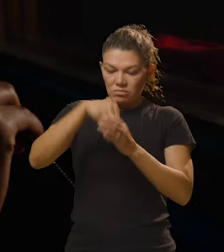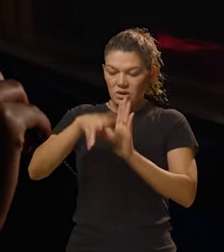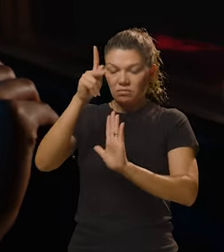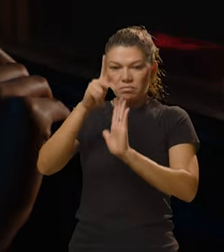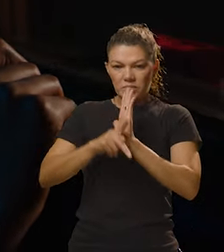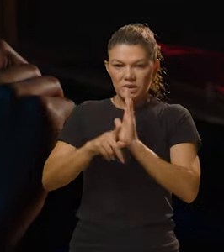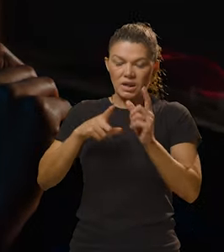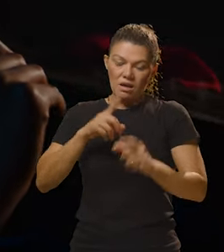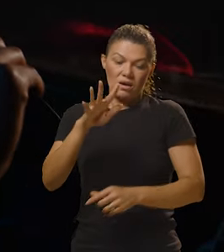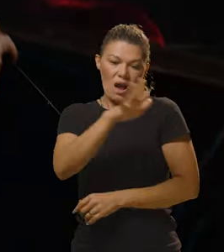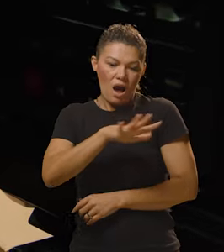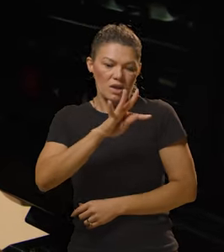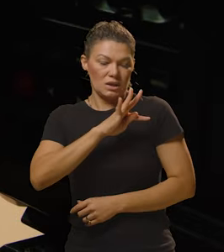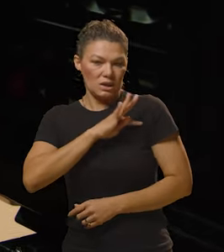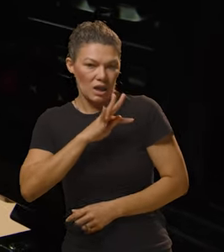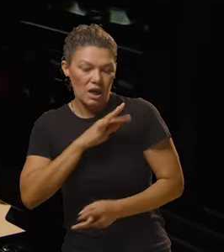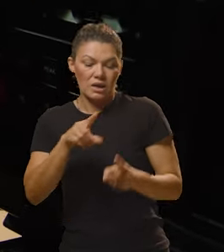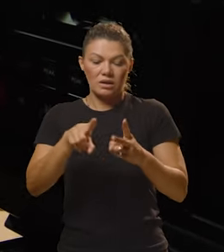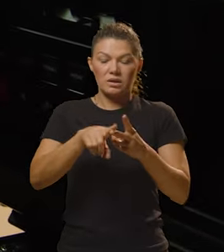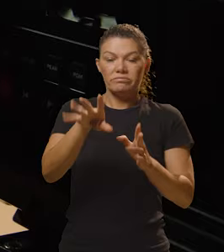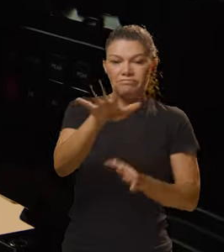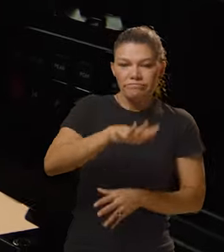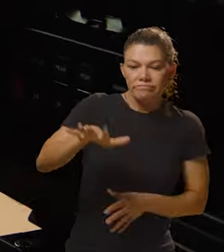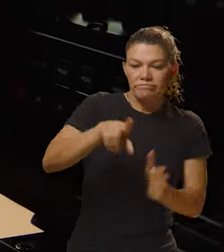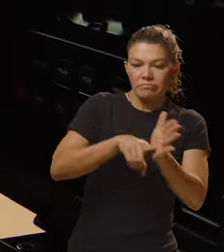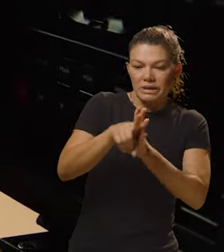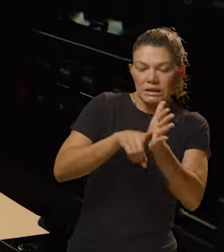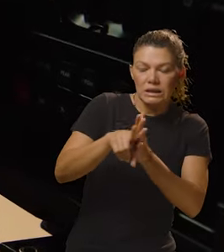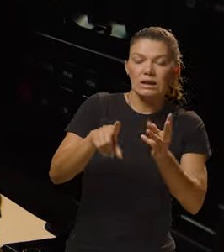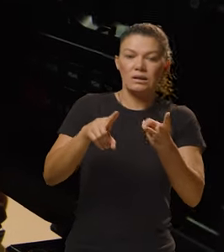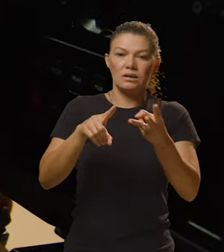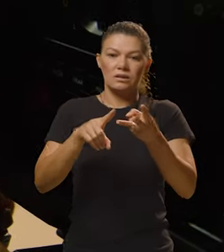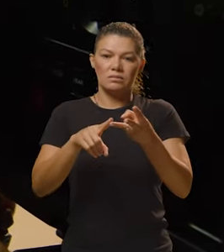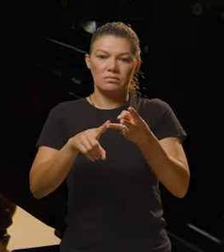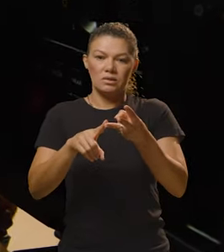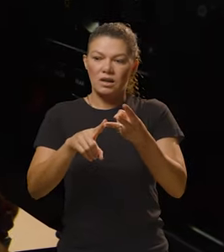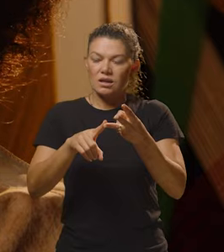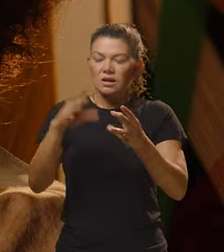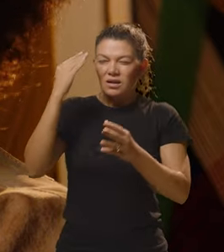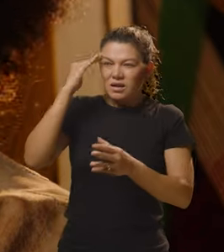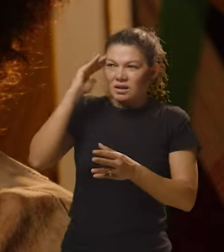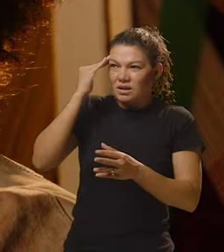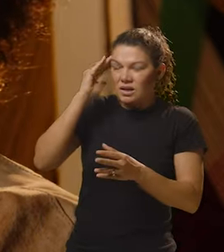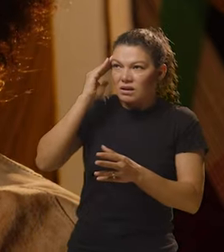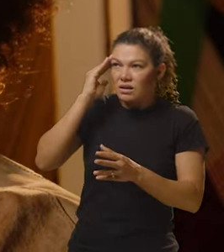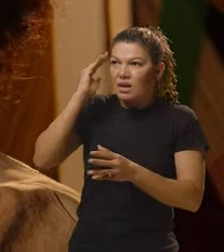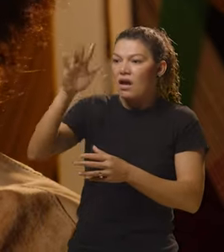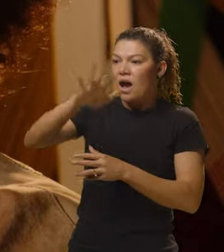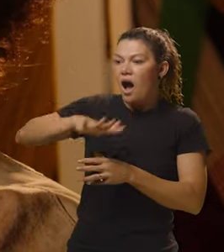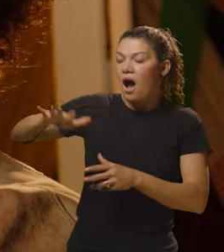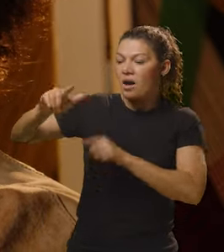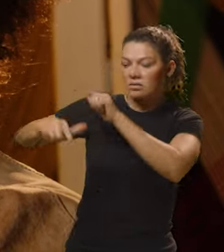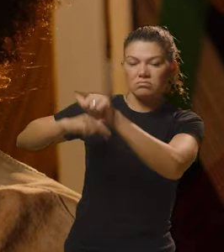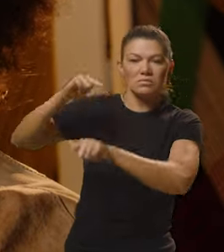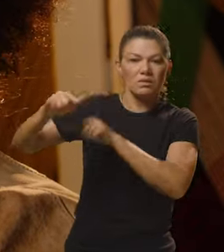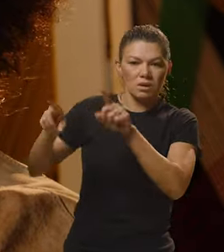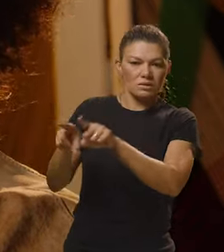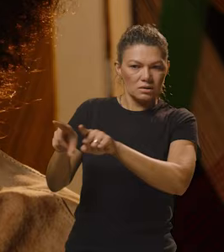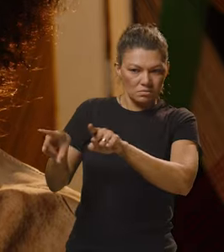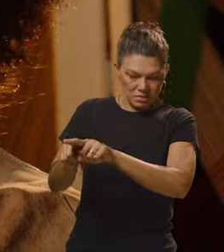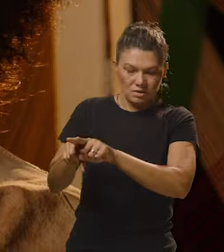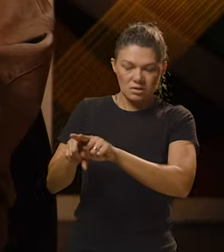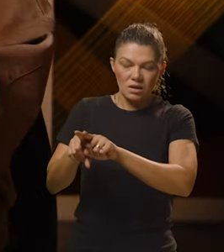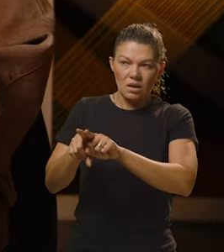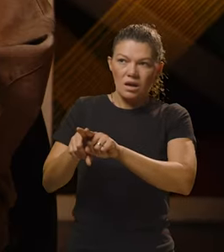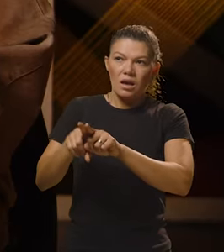projeto tem a parte técnica, tem a parte de pesquisa, tem essa parte da gente entender como é que funciona o mercado de trabalho,